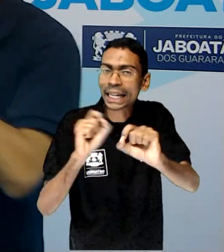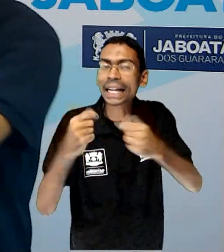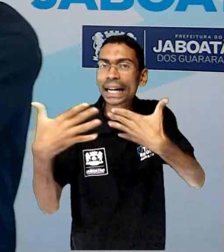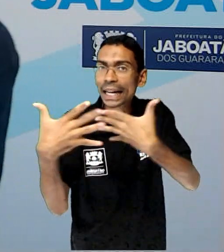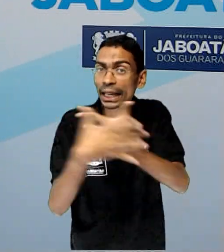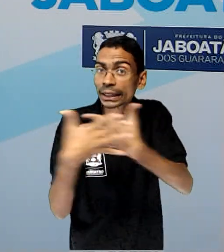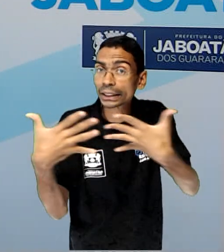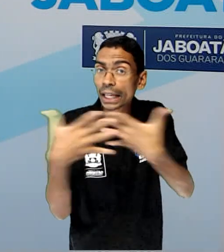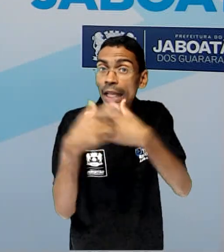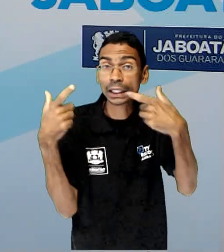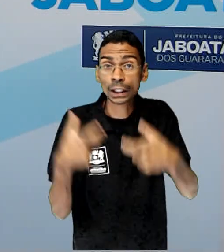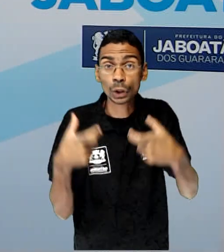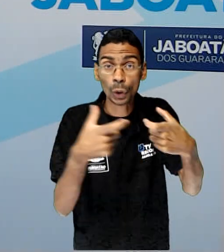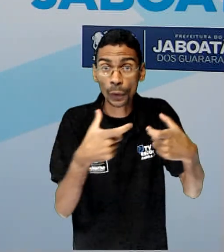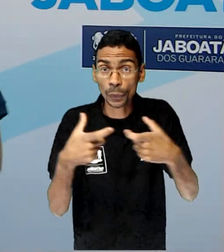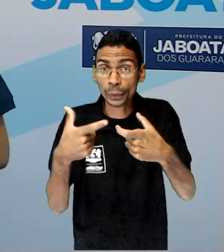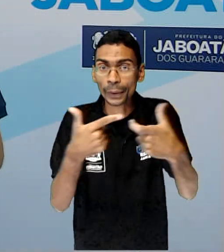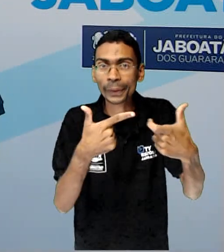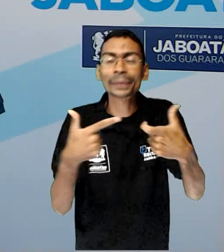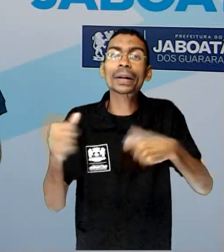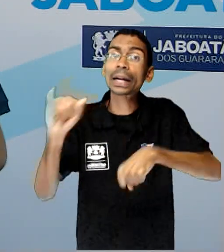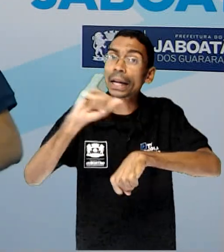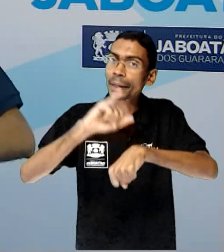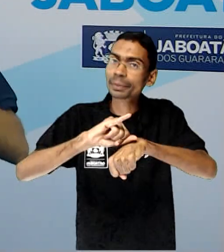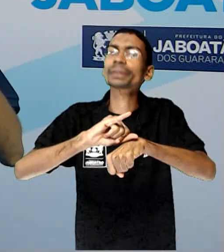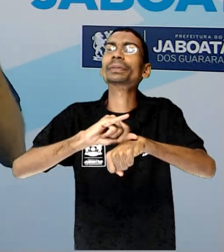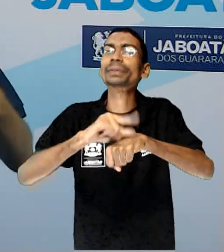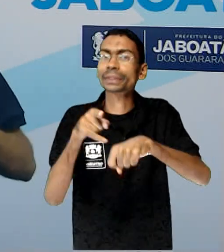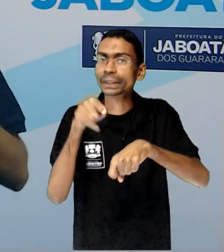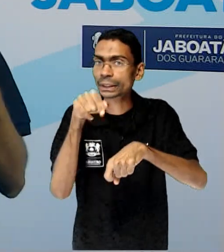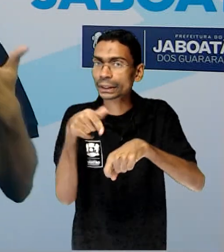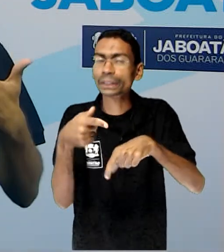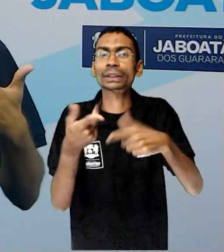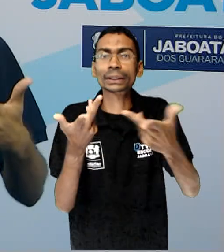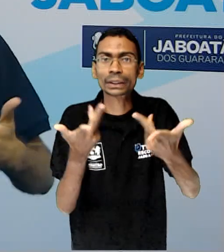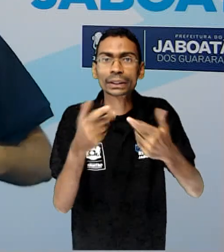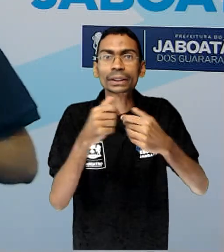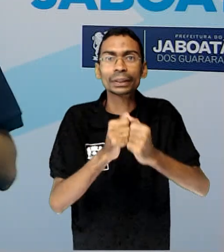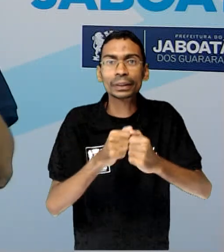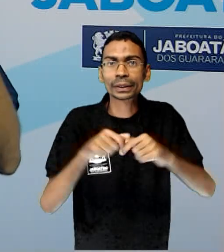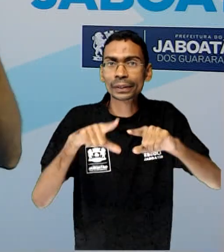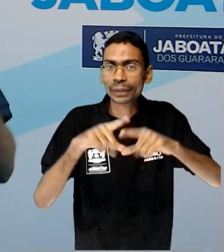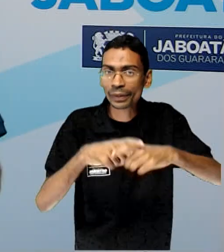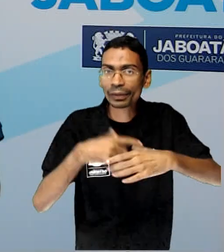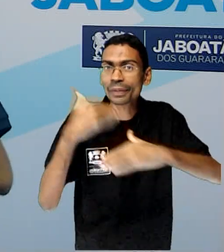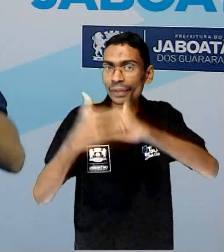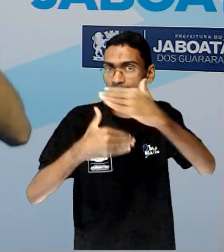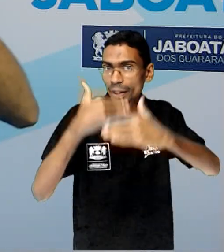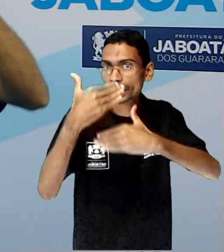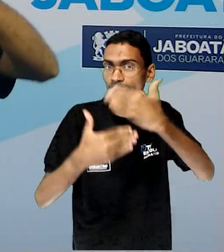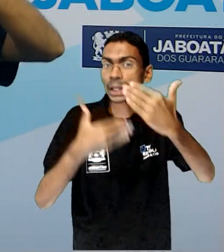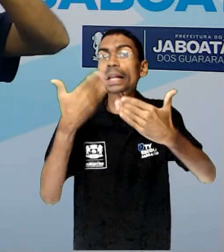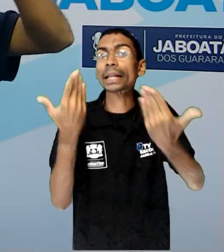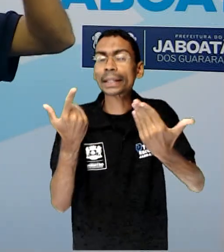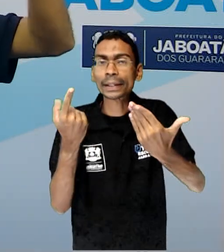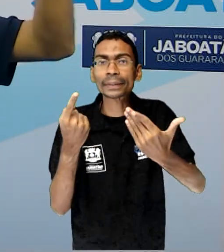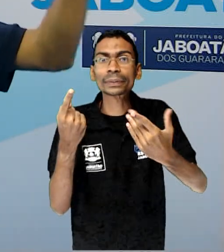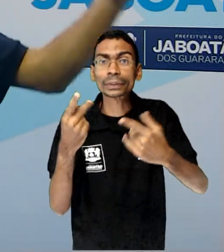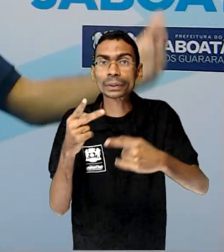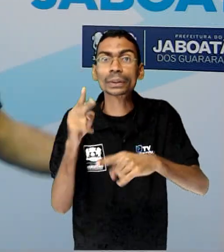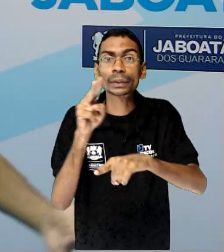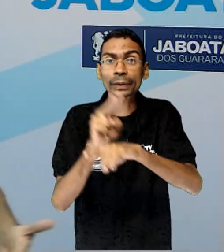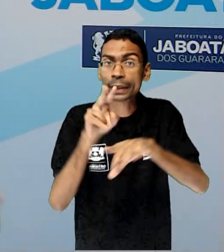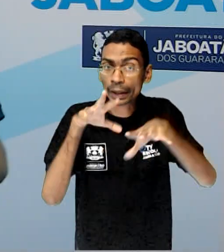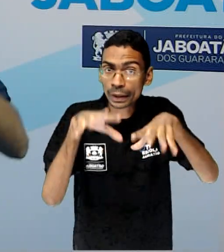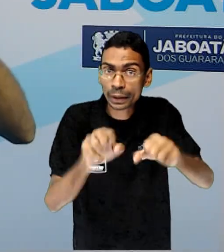aquele lugar, né? Essa capitania de São Vicente. Foi se desenvolvendo a partir também dessa grande